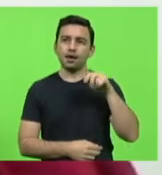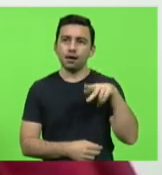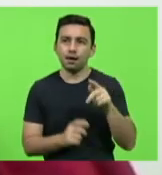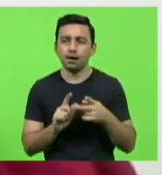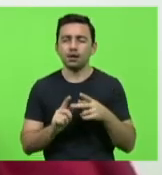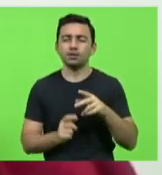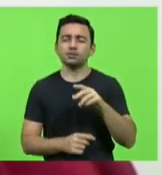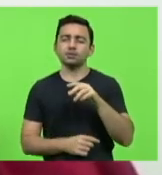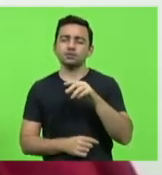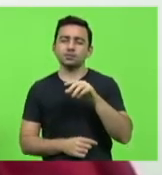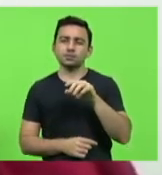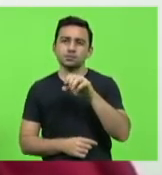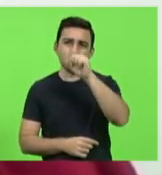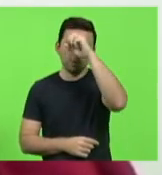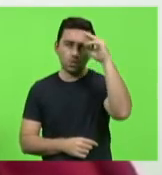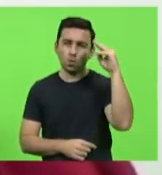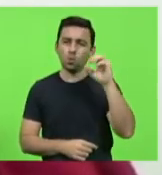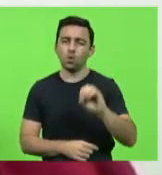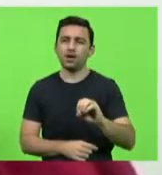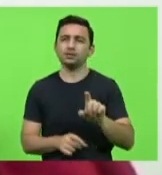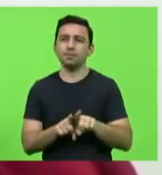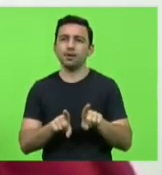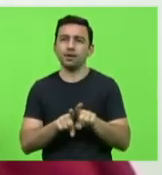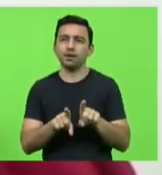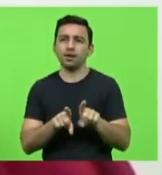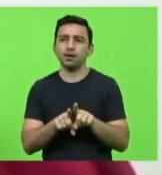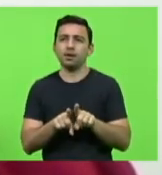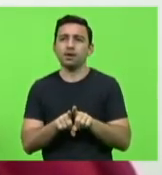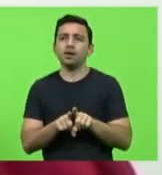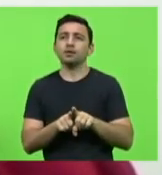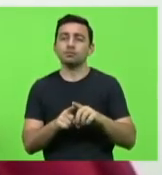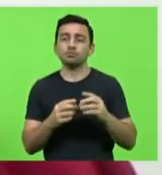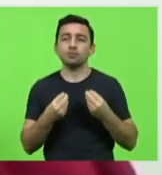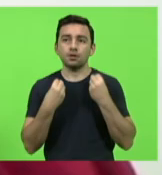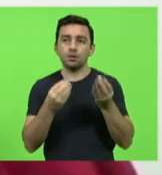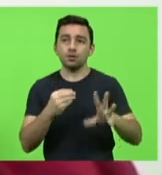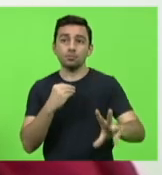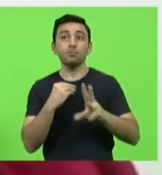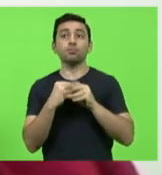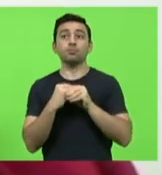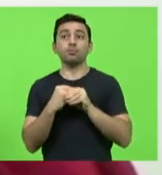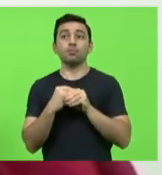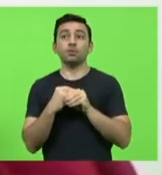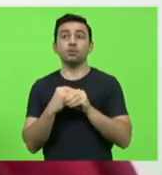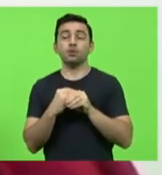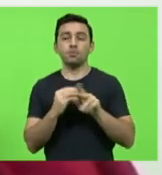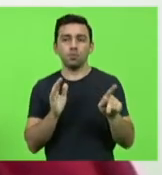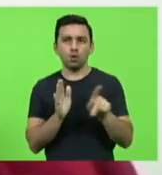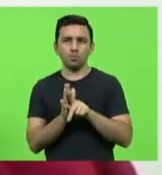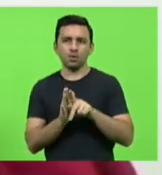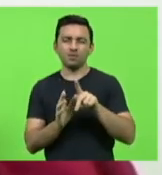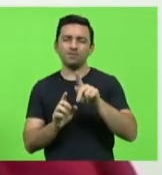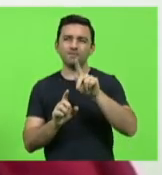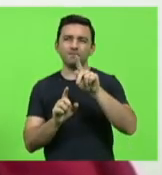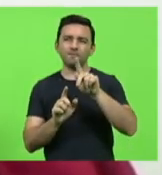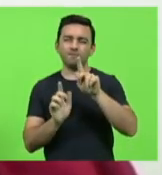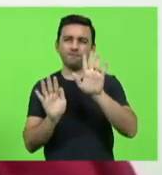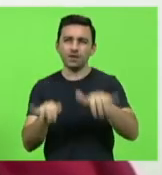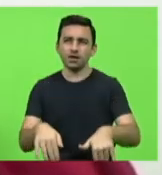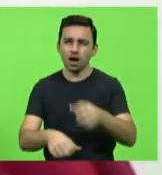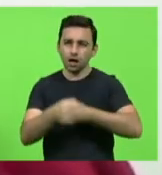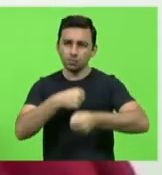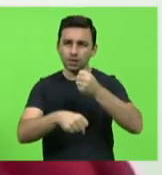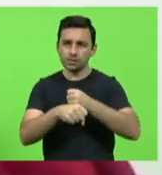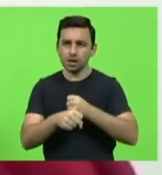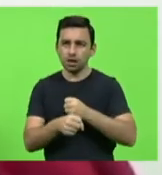foi uma das contempladas com a emenda coletiva da bancada do Oeste no final do ano passado para a